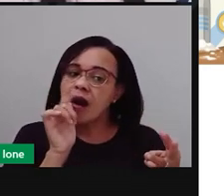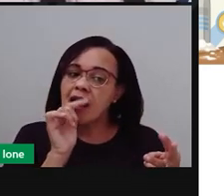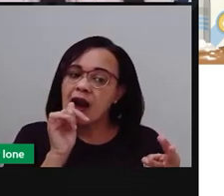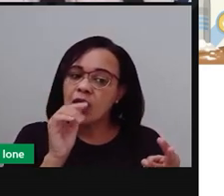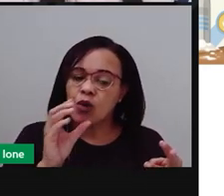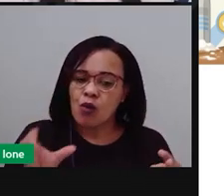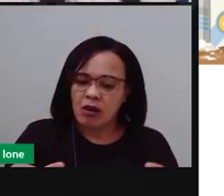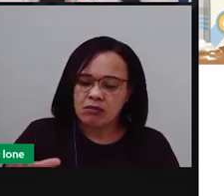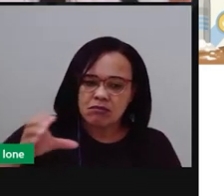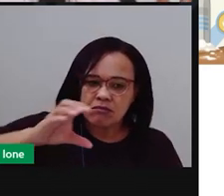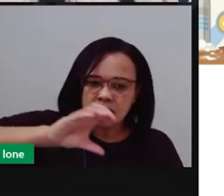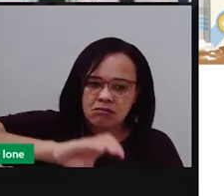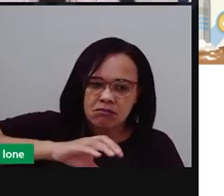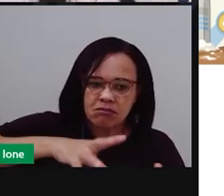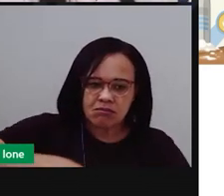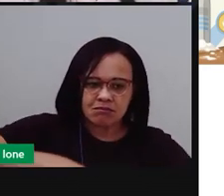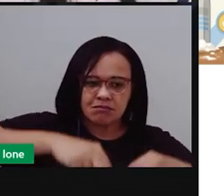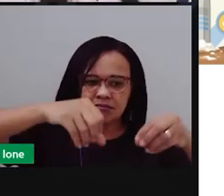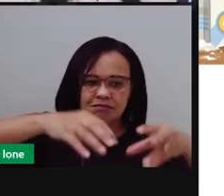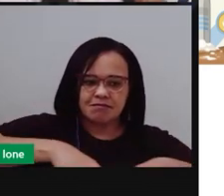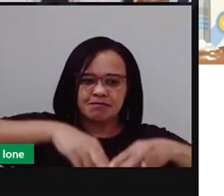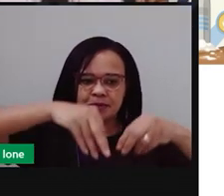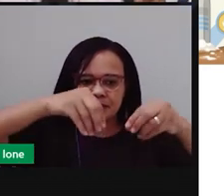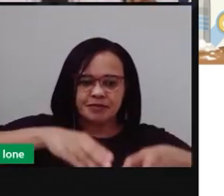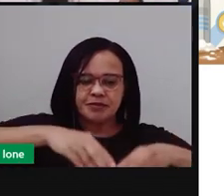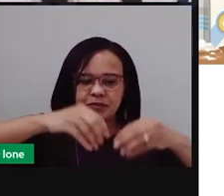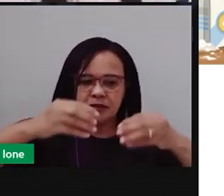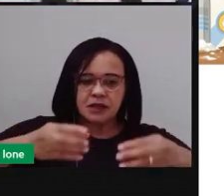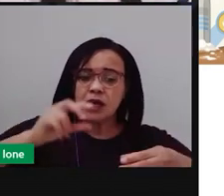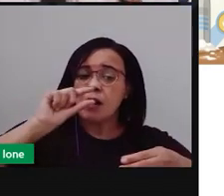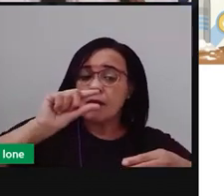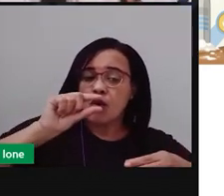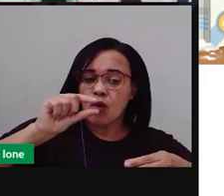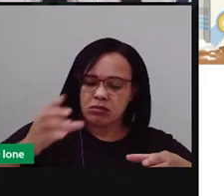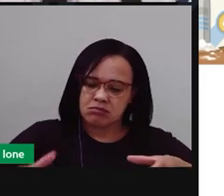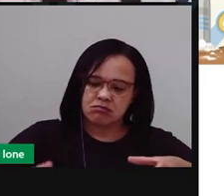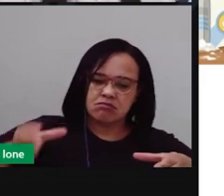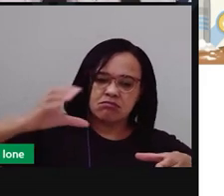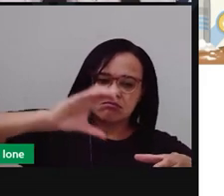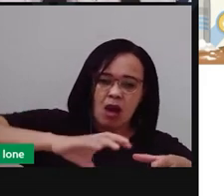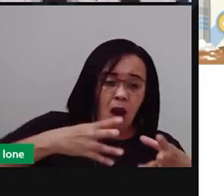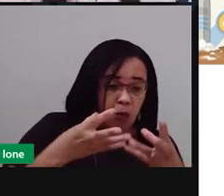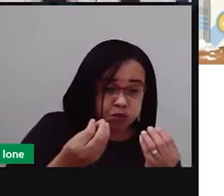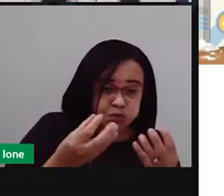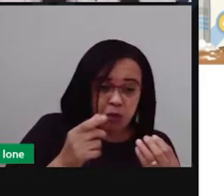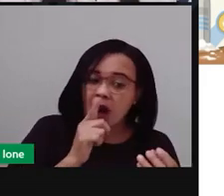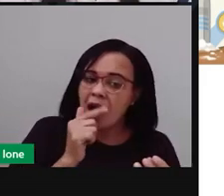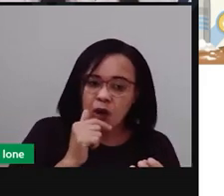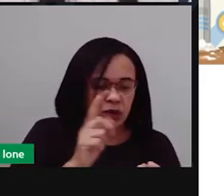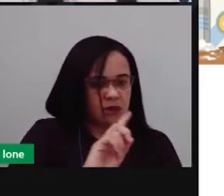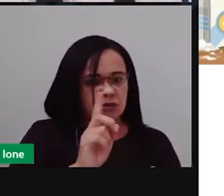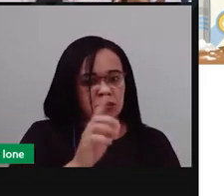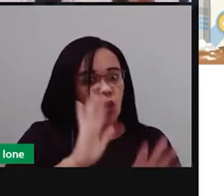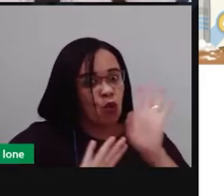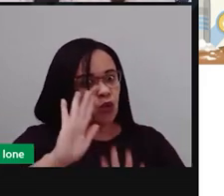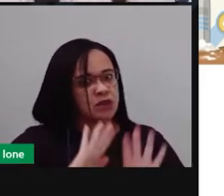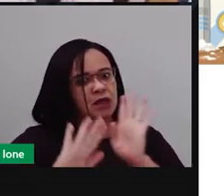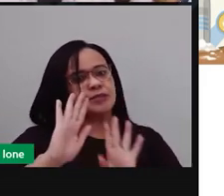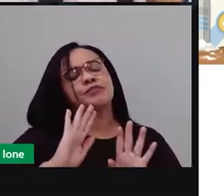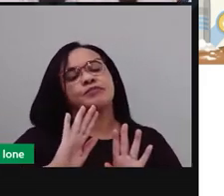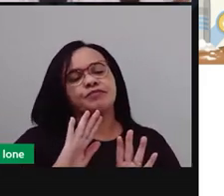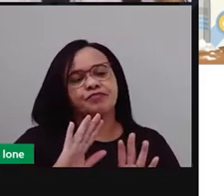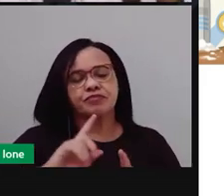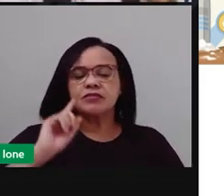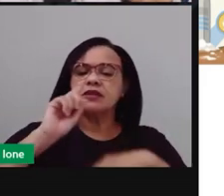e ir misturando com as mãos. Não deixe ensopado e